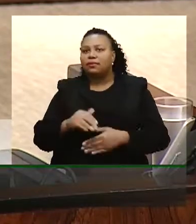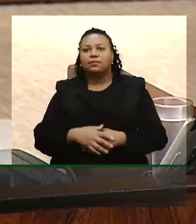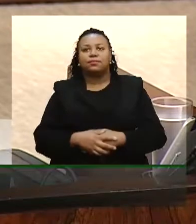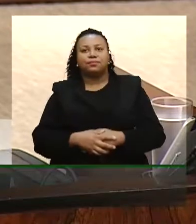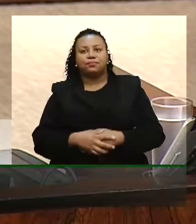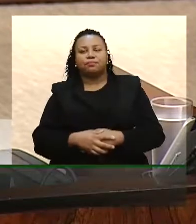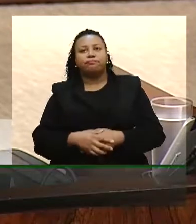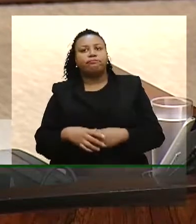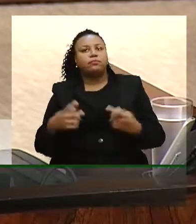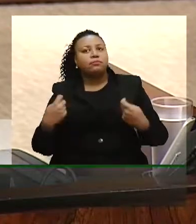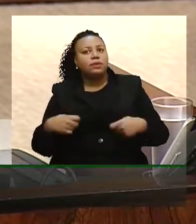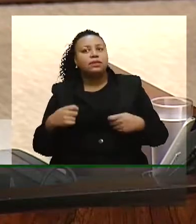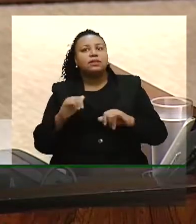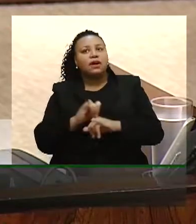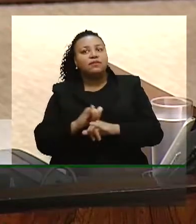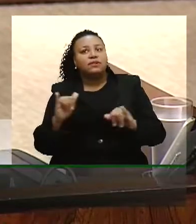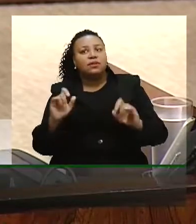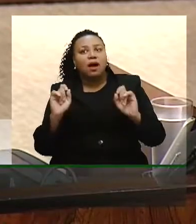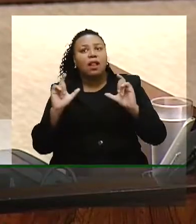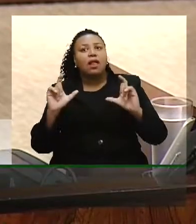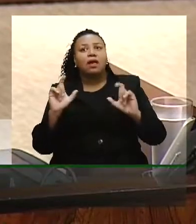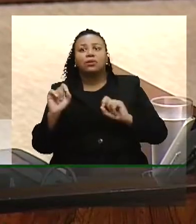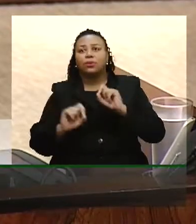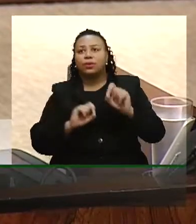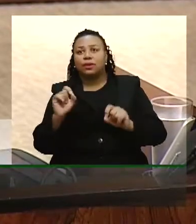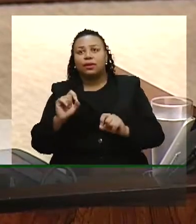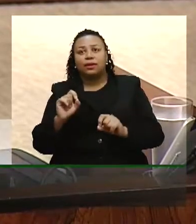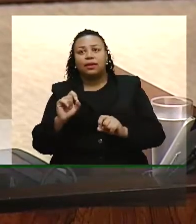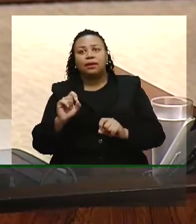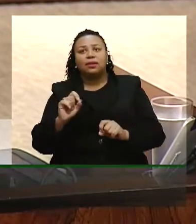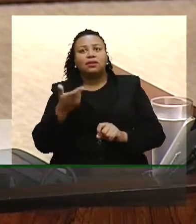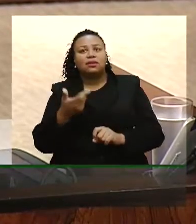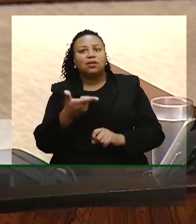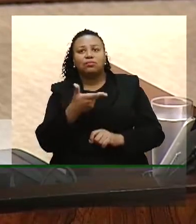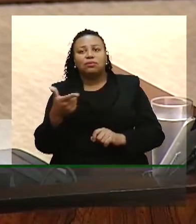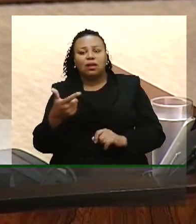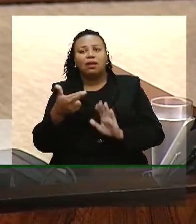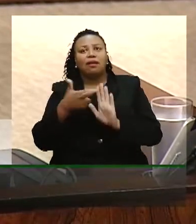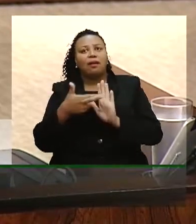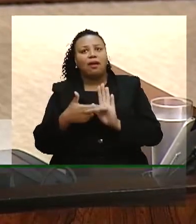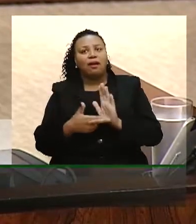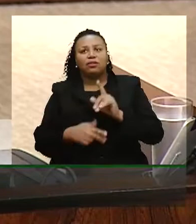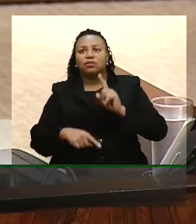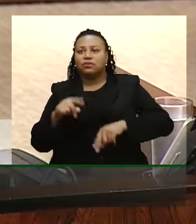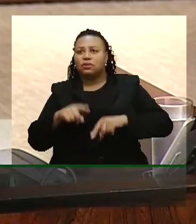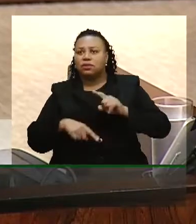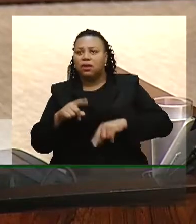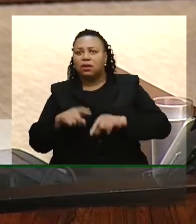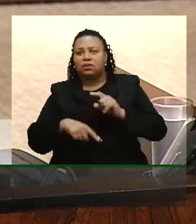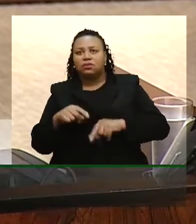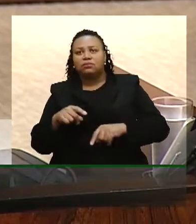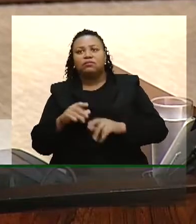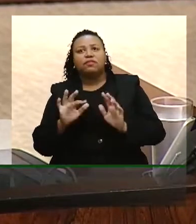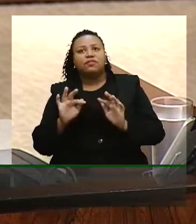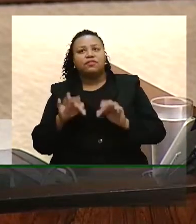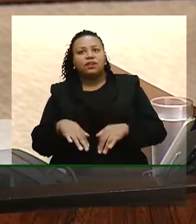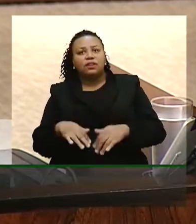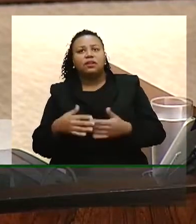É preciso alertar que a desregulamentação de atividades, acabando com a